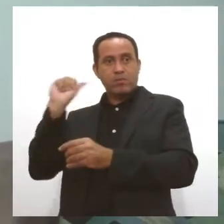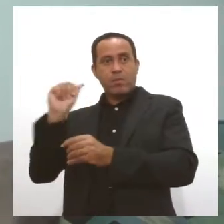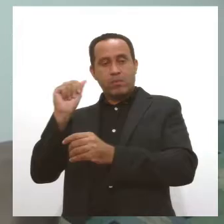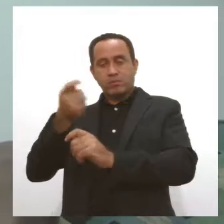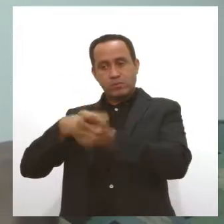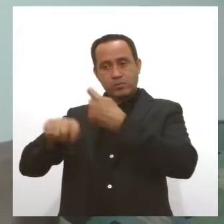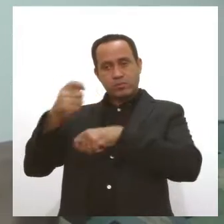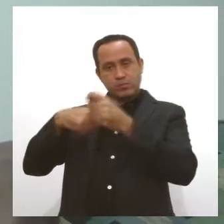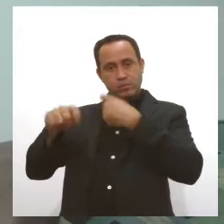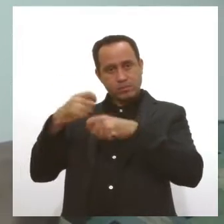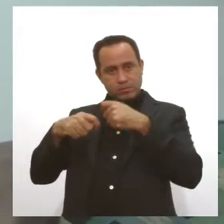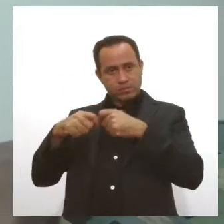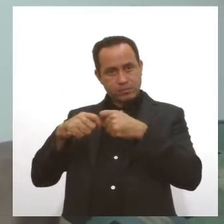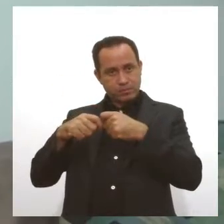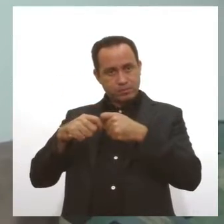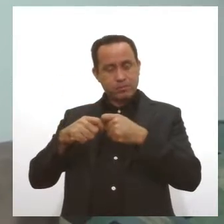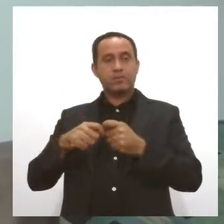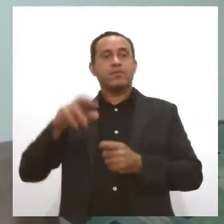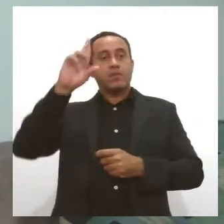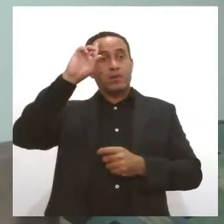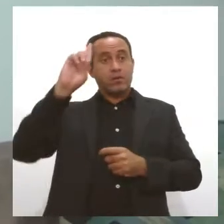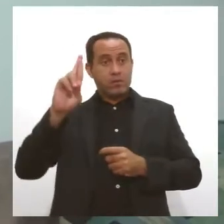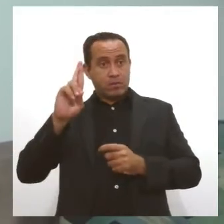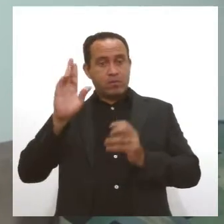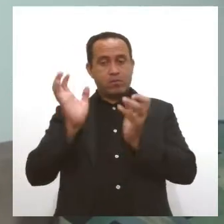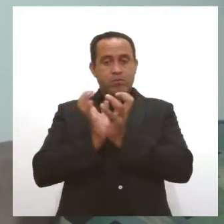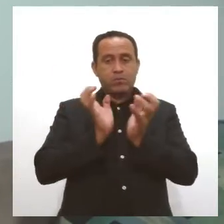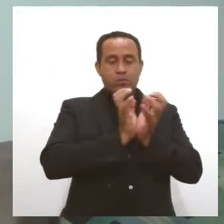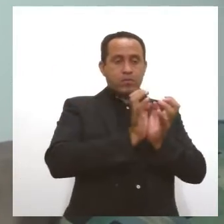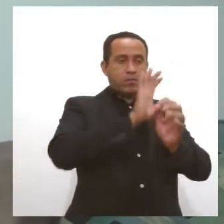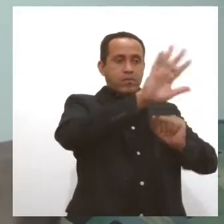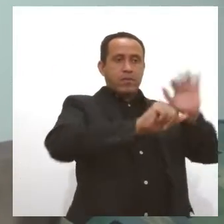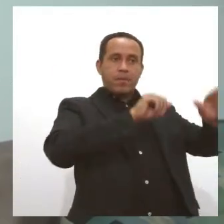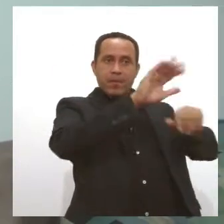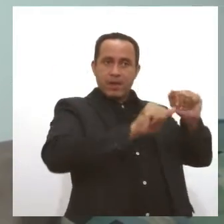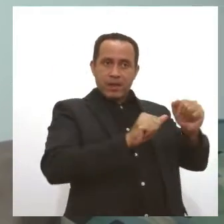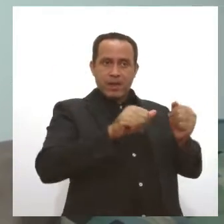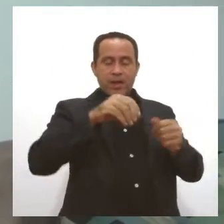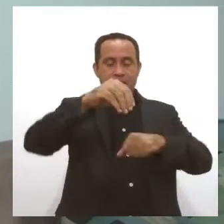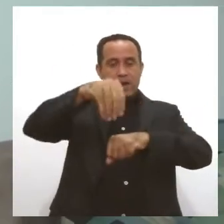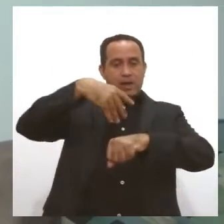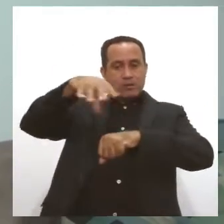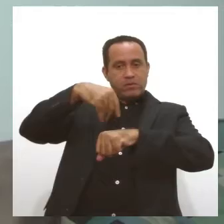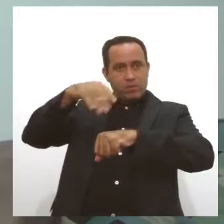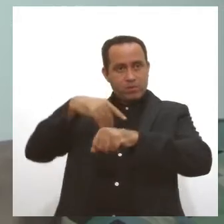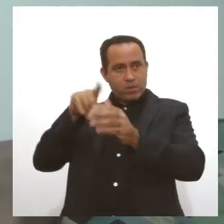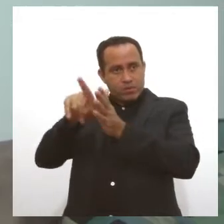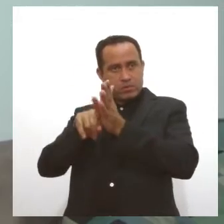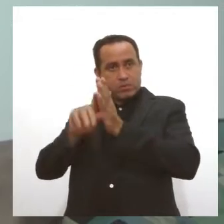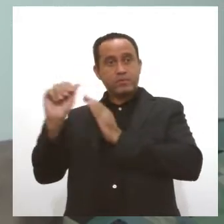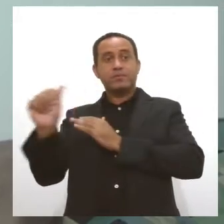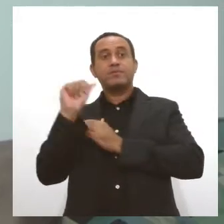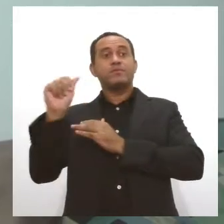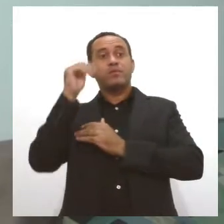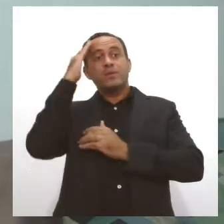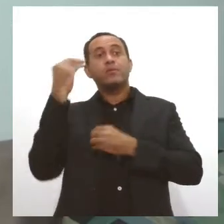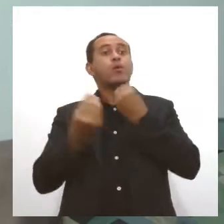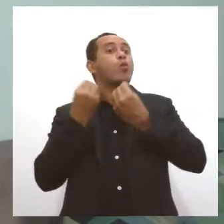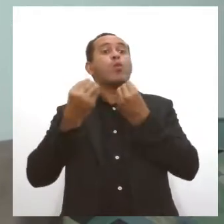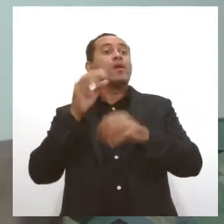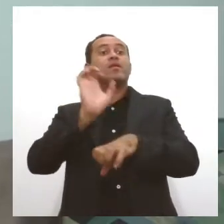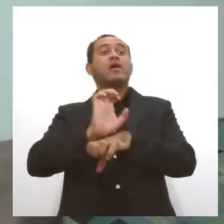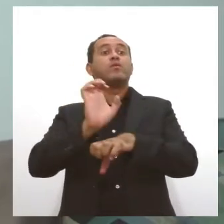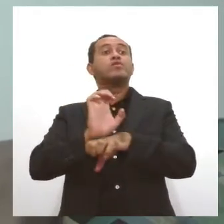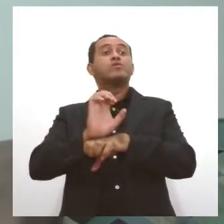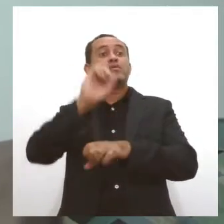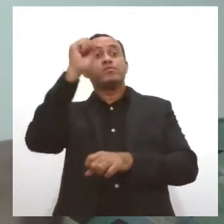O ASEM, na verdade, ele vai ser o chefe do posto de coleta. Ele vai ser o chefe do ACS e também dos Recenseadores. Ele tem toda uma equipe para